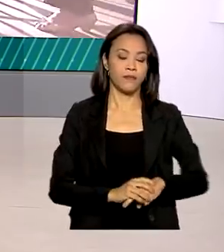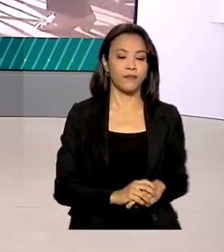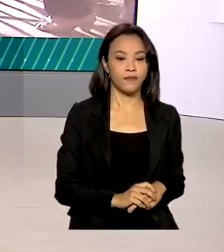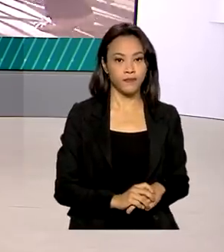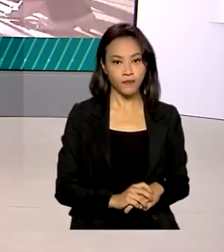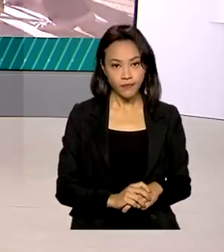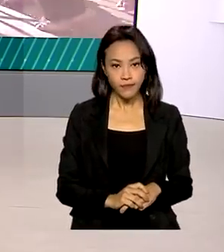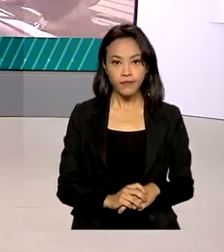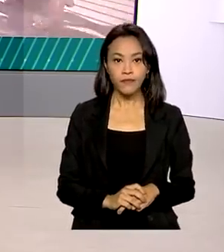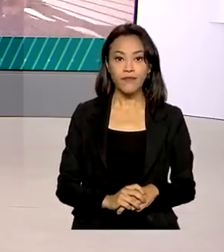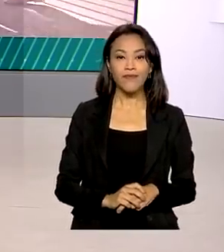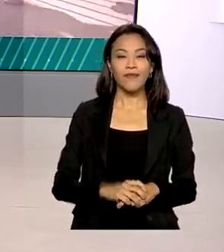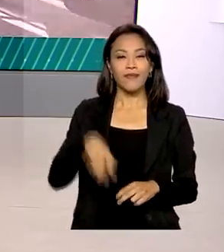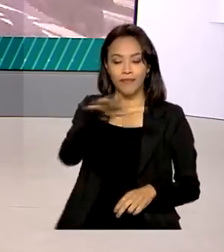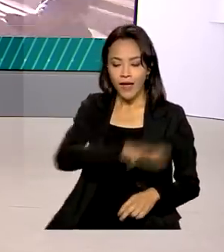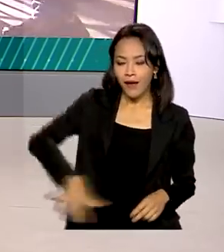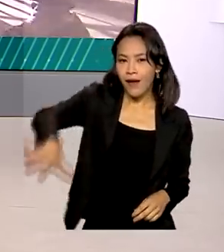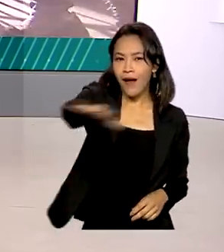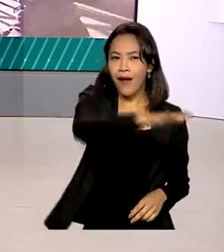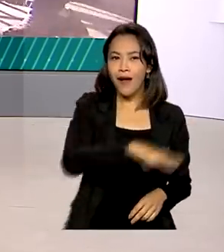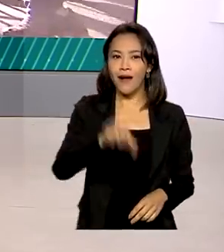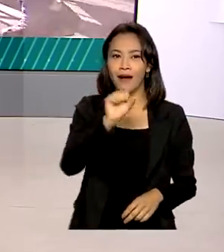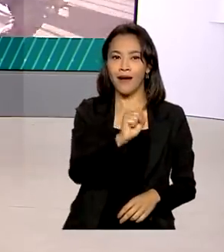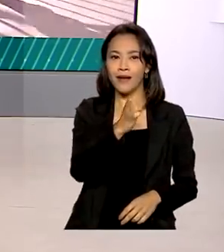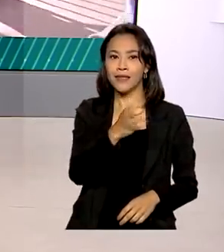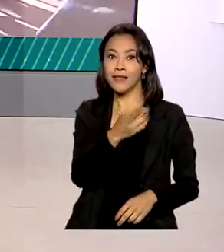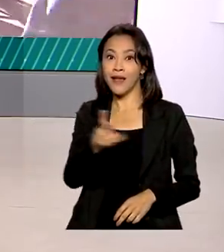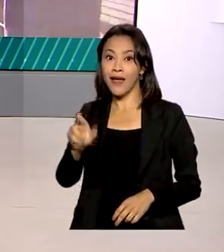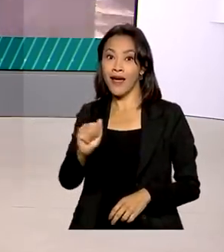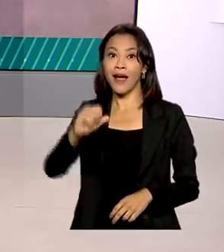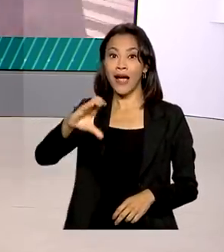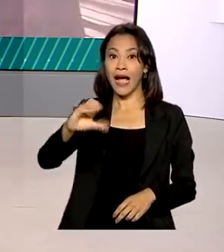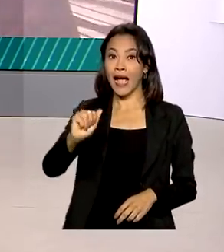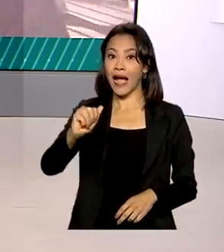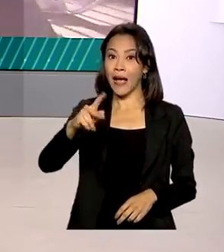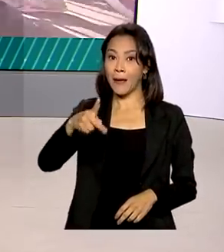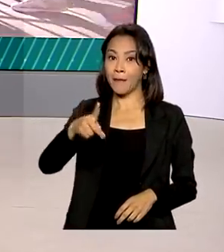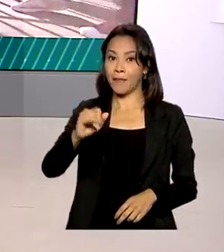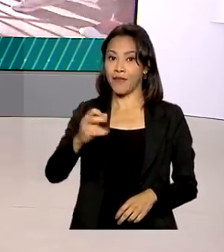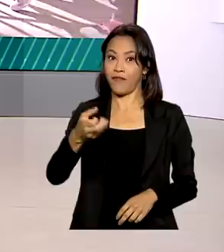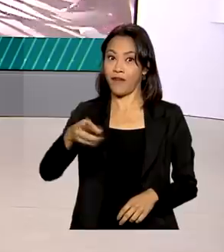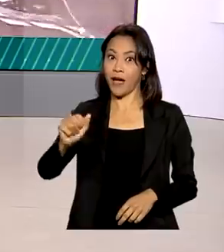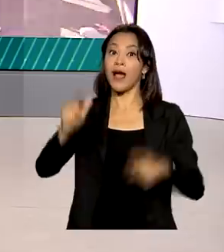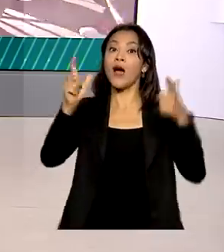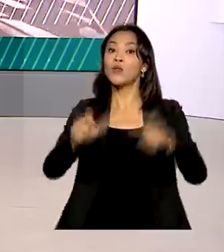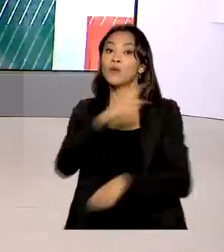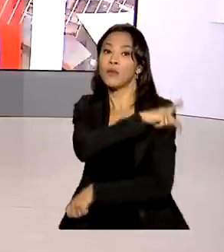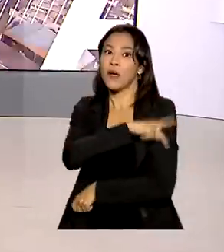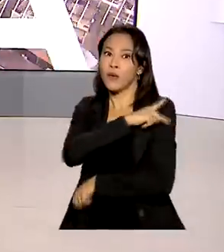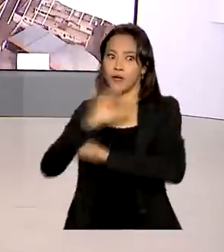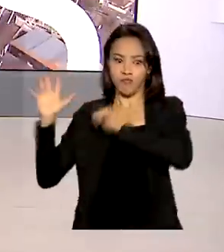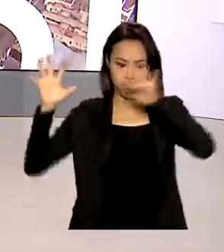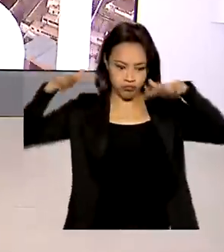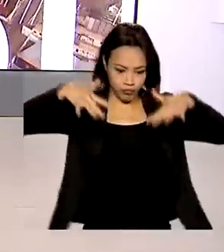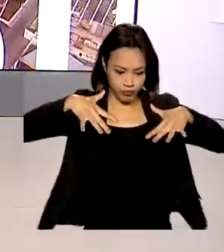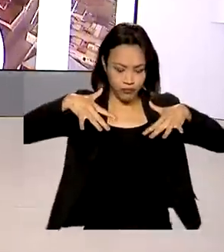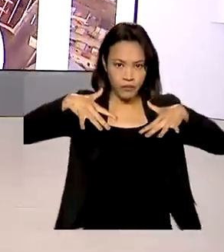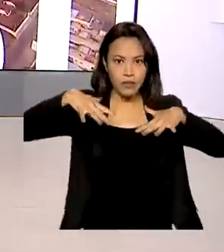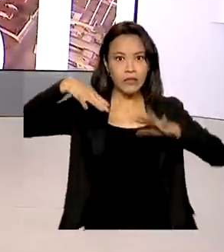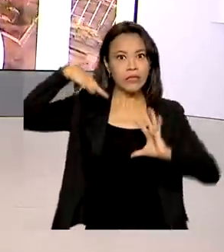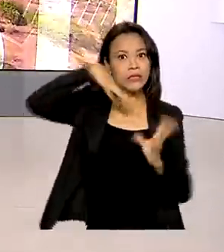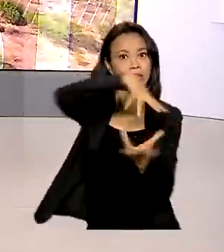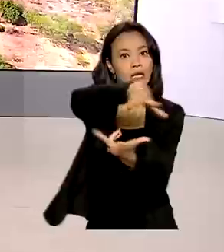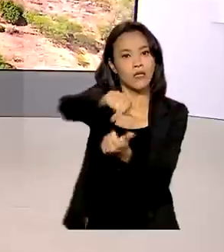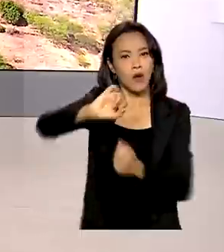O Parque Nacional da Serra da Capivara, no Piauí, ganhou reconhecimento internacional ao ser a única